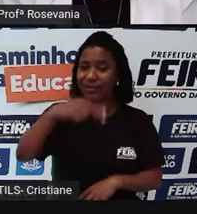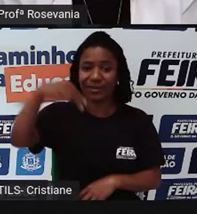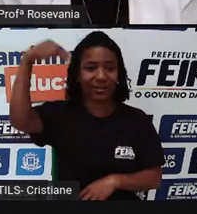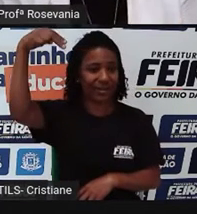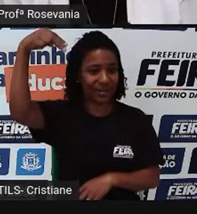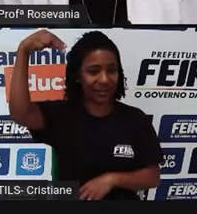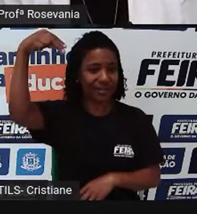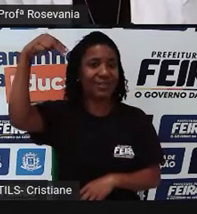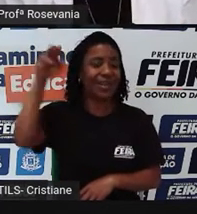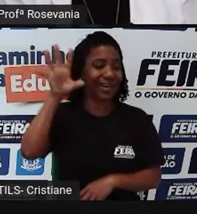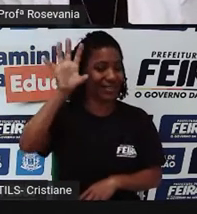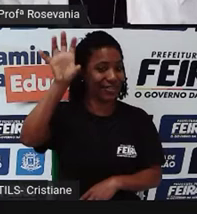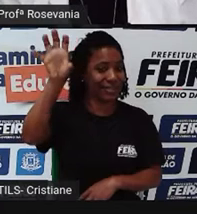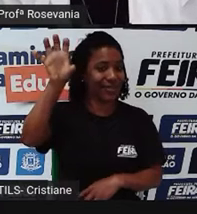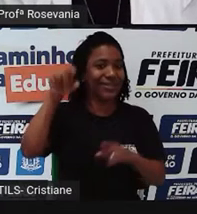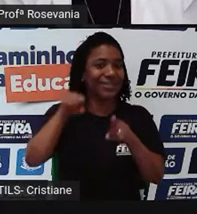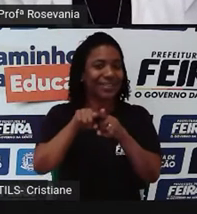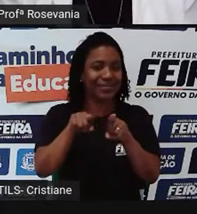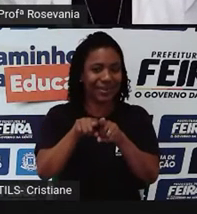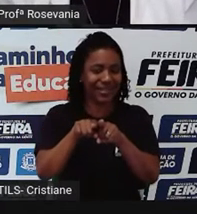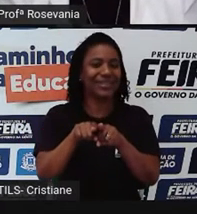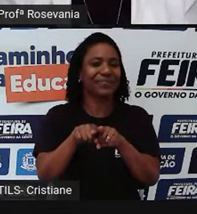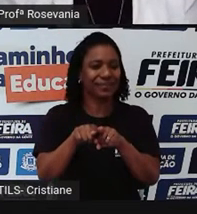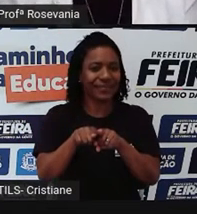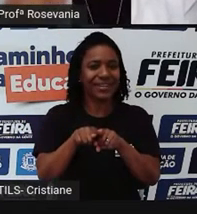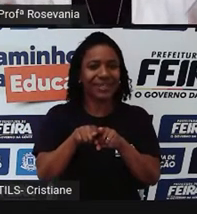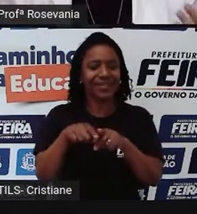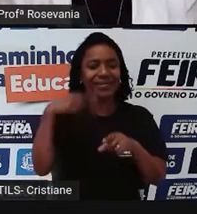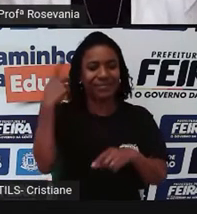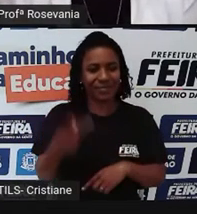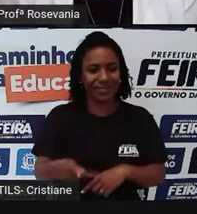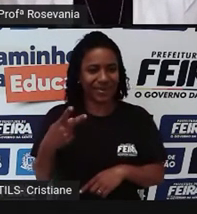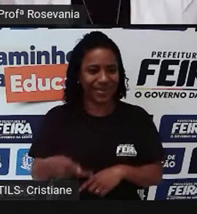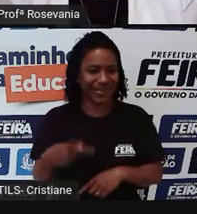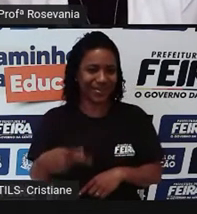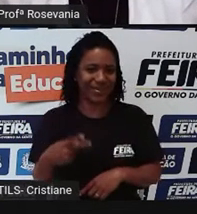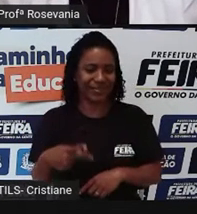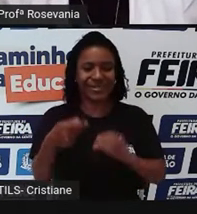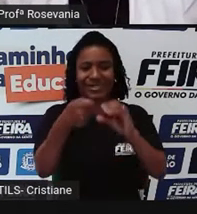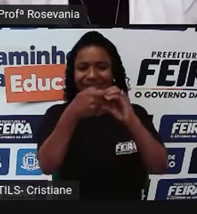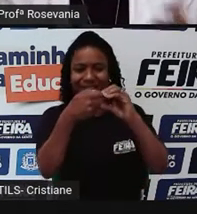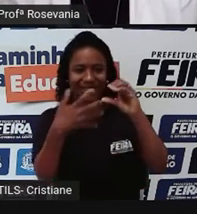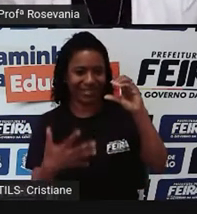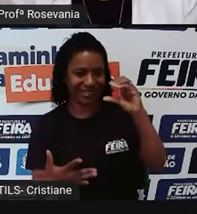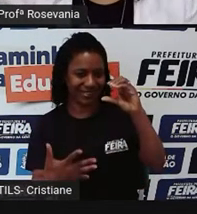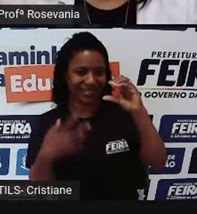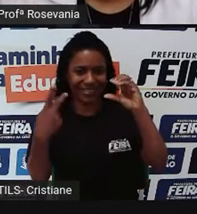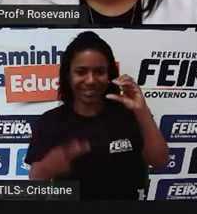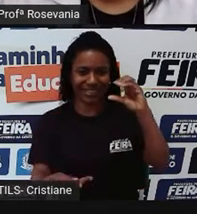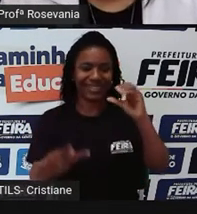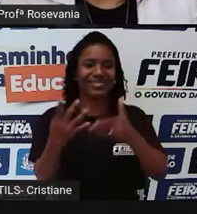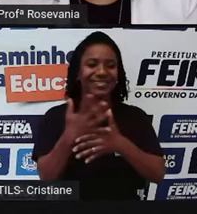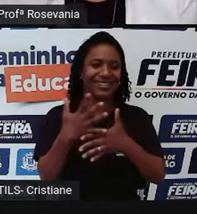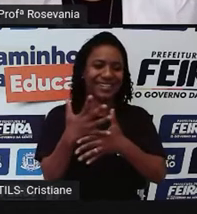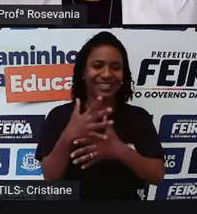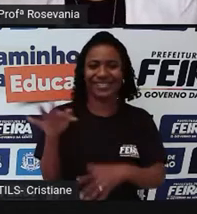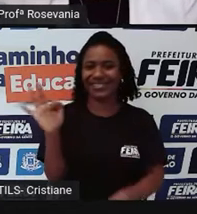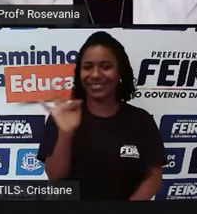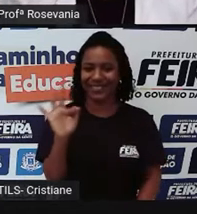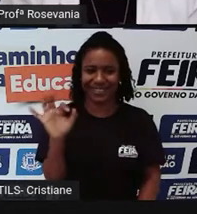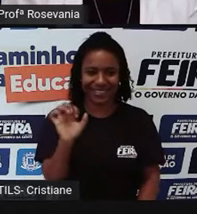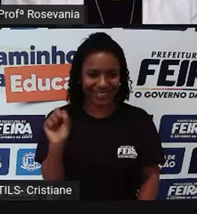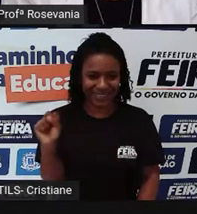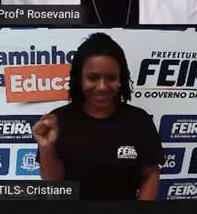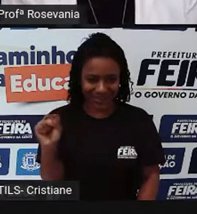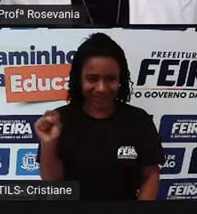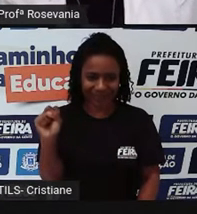regiãozinha, e também vamos chamar a atenção para algumas características das feiras da nossa cidade, que é a Feira de Santana.